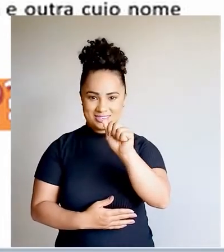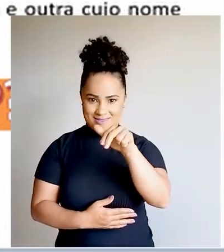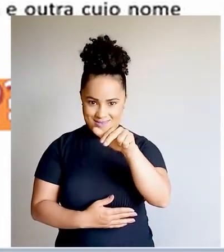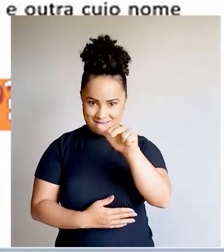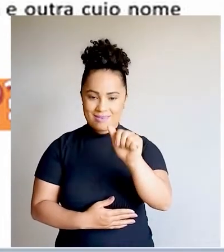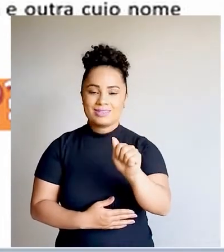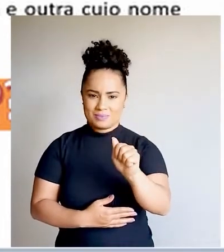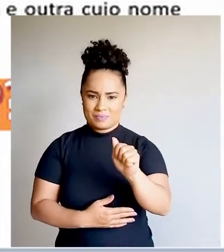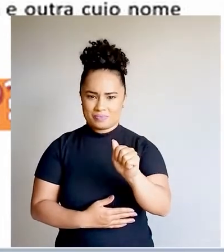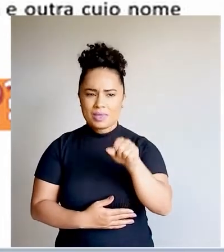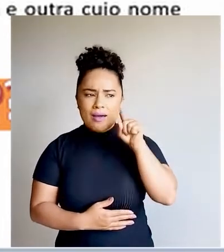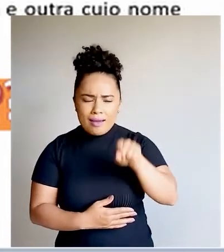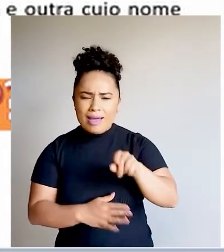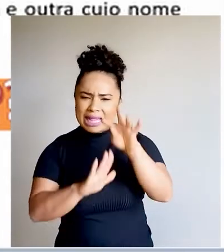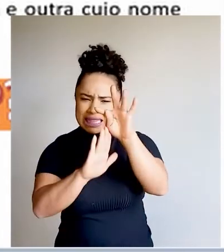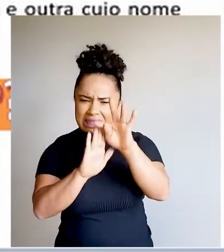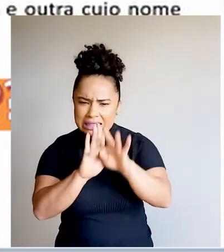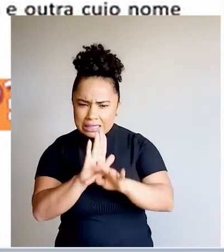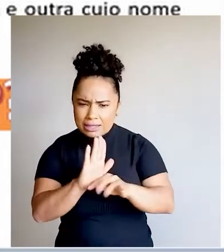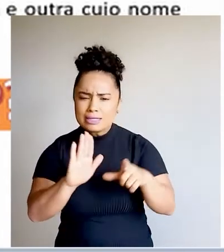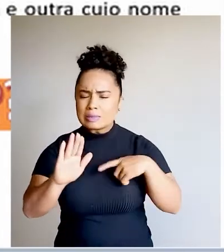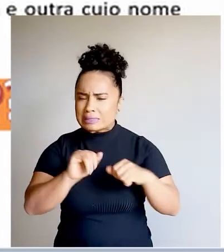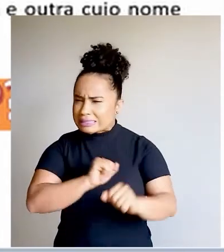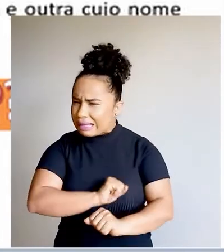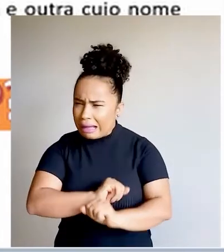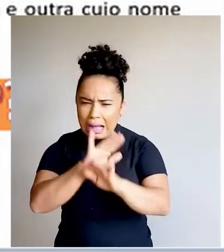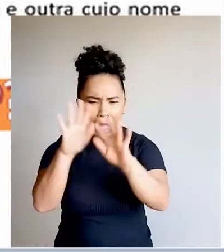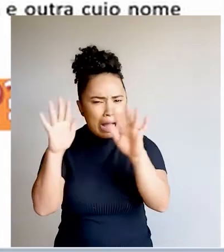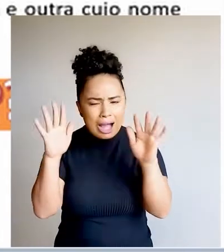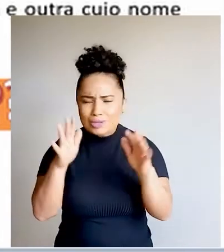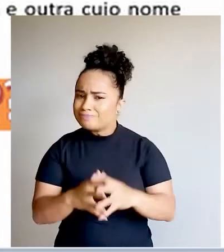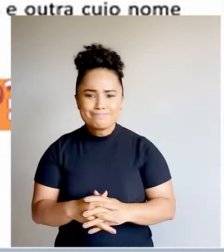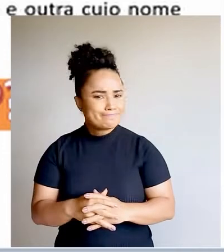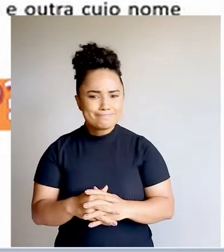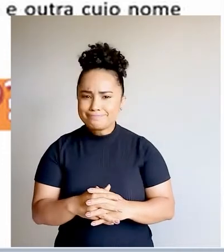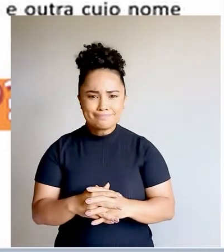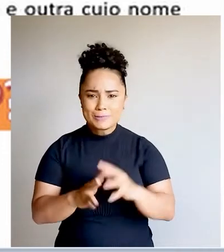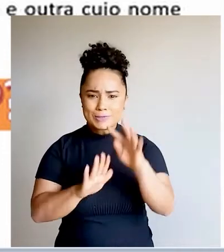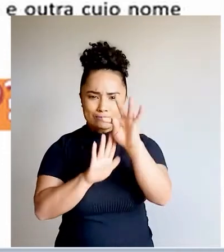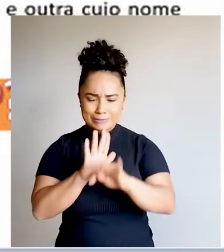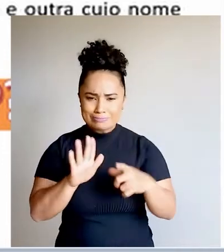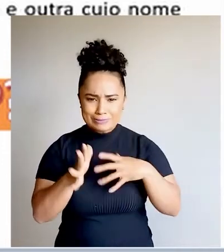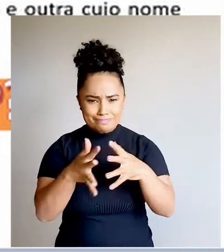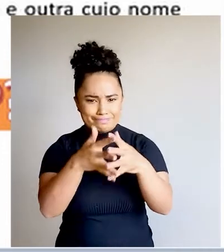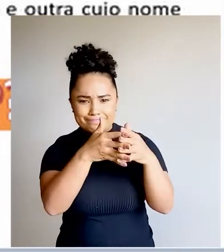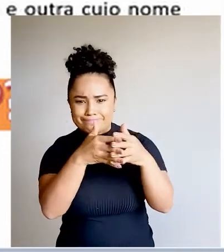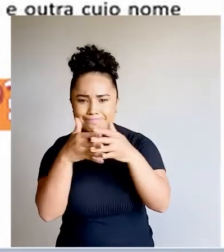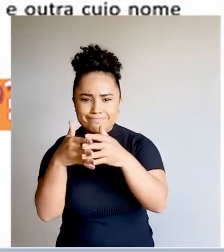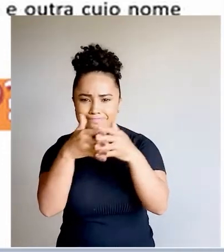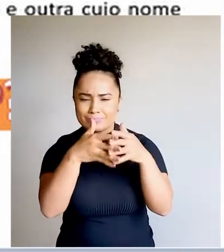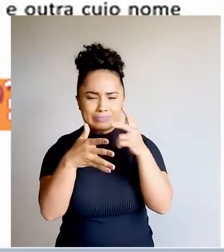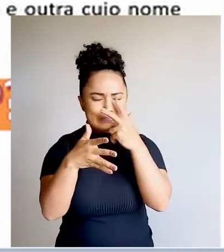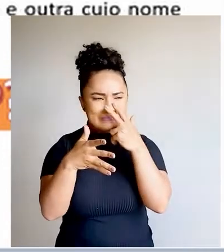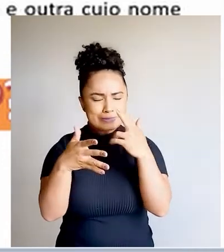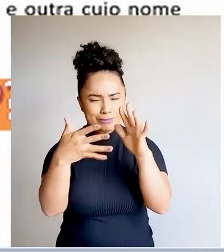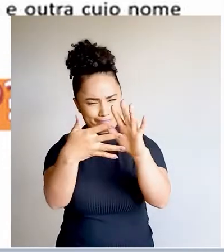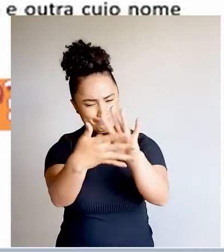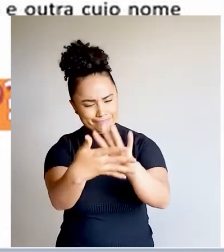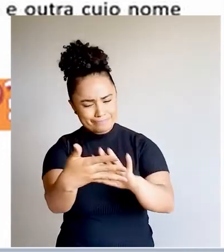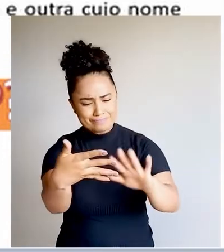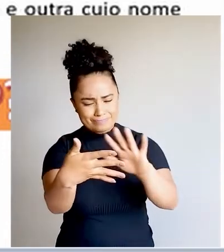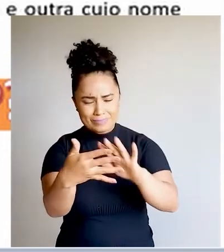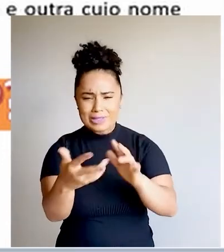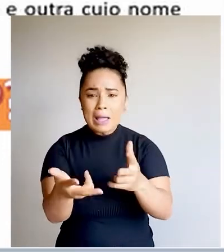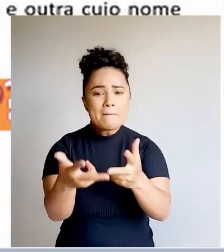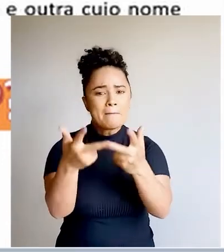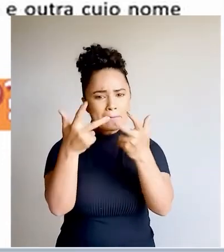aí, mas não estão bem na cara, não estão na superfície. A gente tem que dar um mergulho porque elas estão subentendidas. Dá para